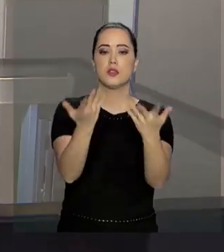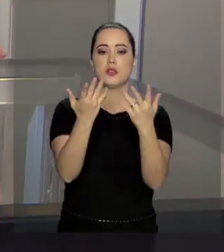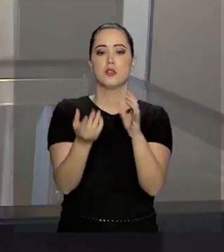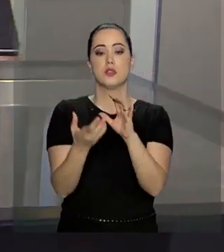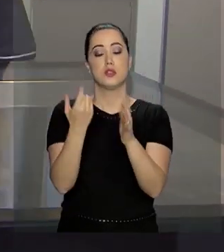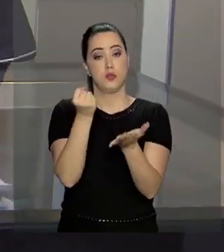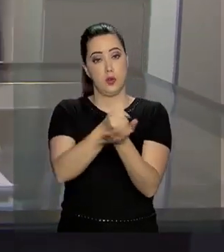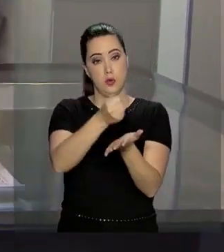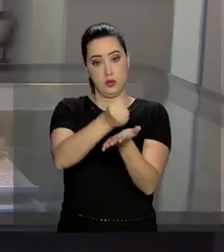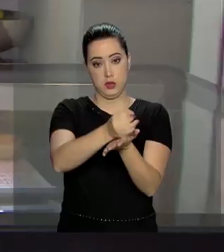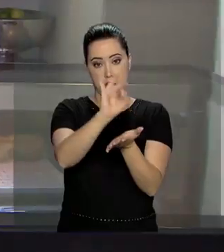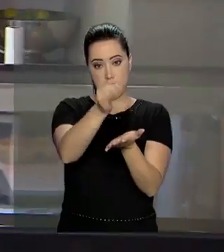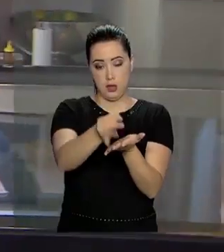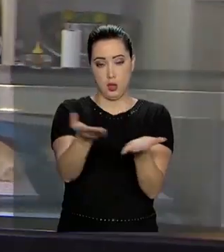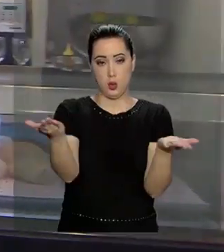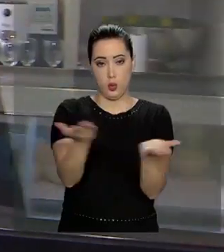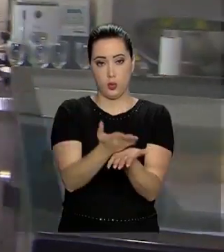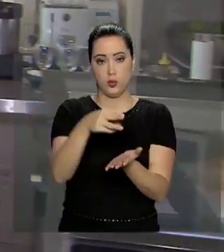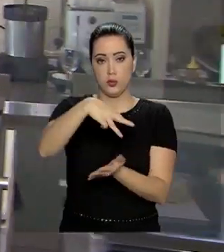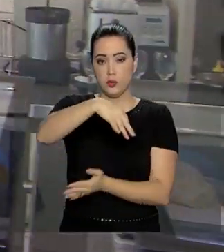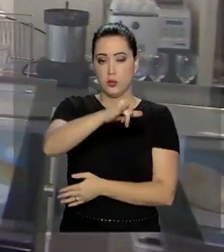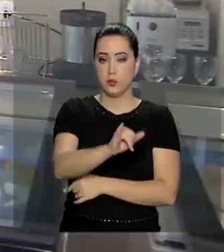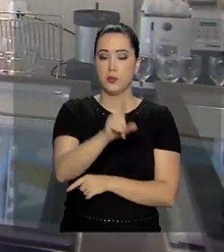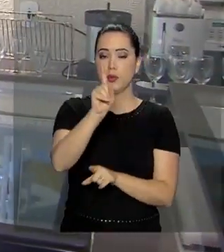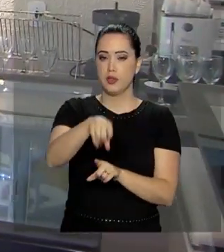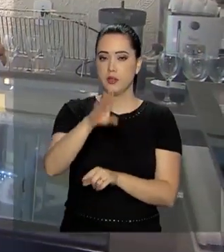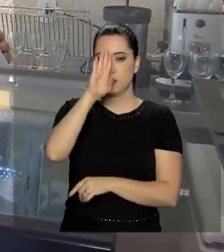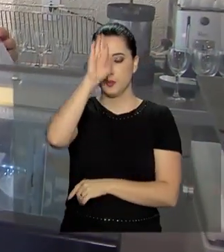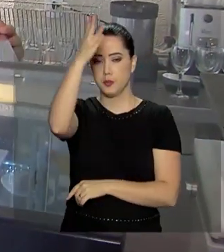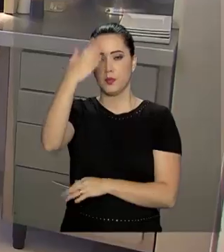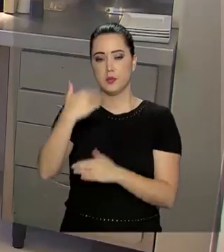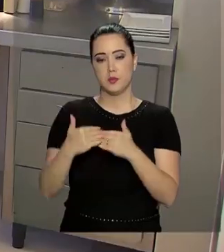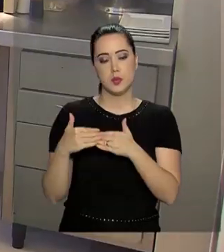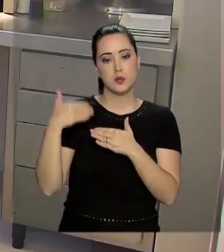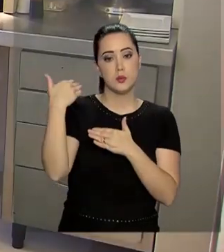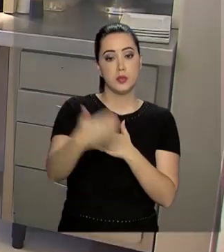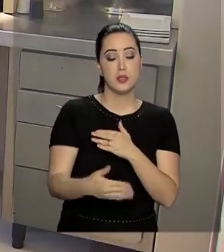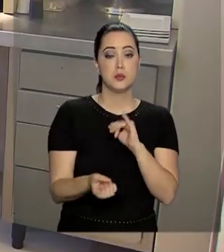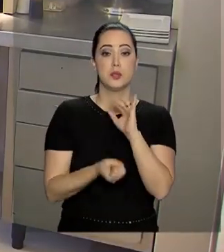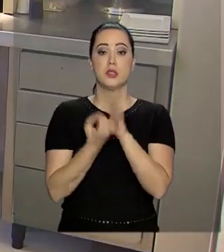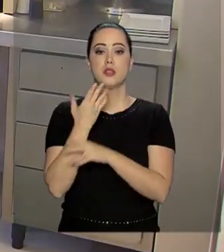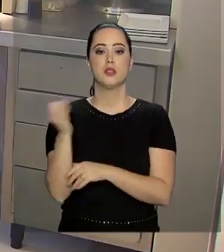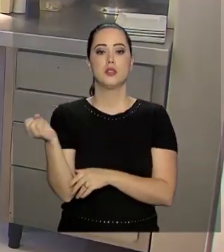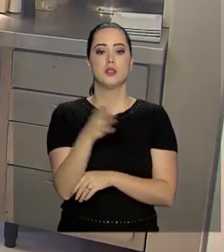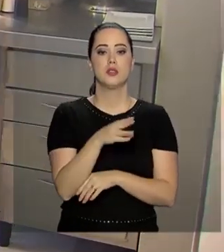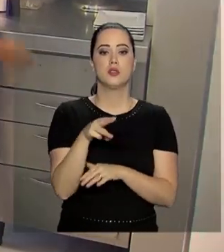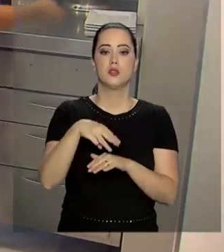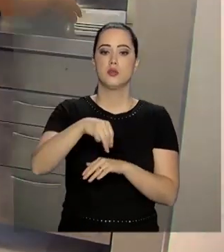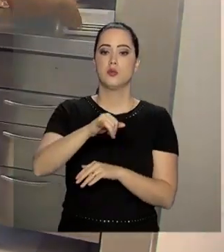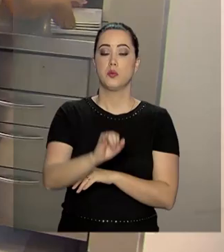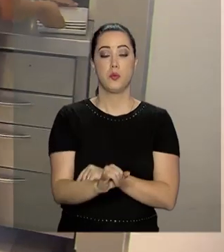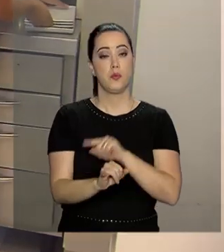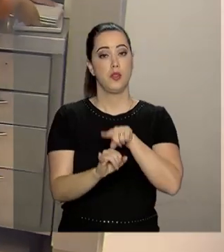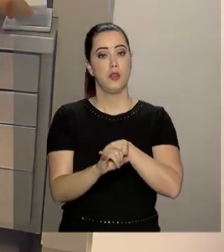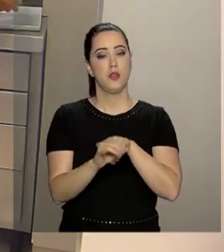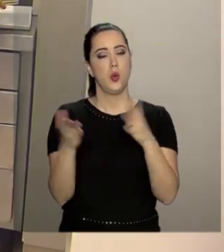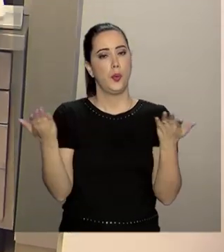para incentivar a formalização. Hoje, o MEI é também um primeiro passo para surgir novos microempresários.